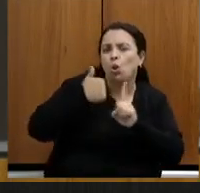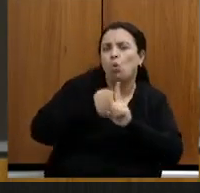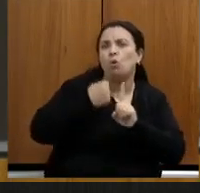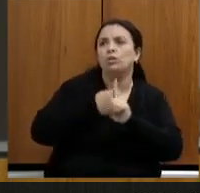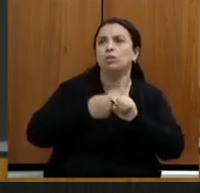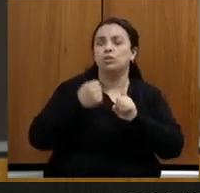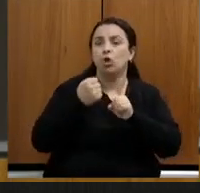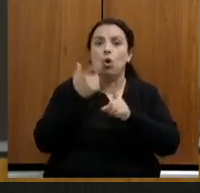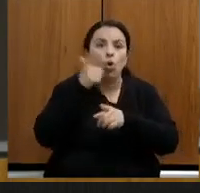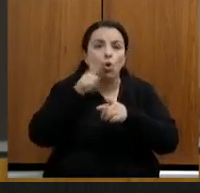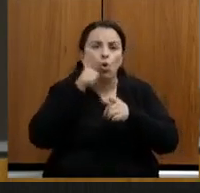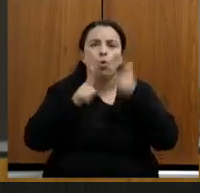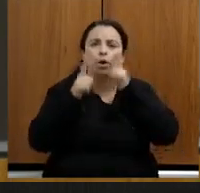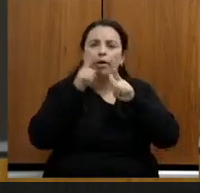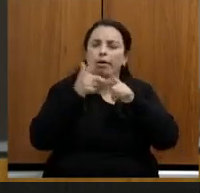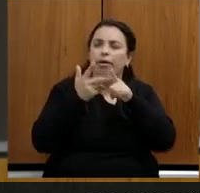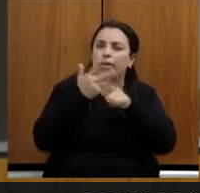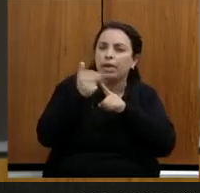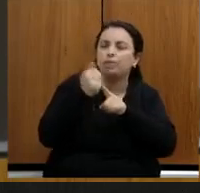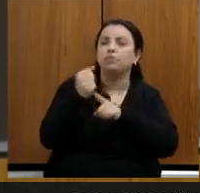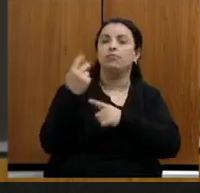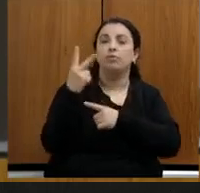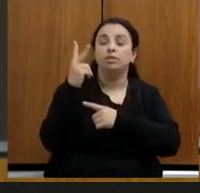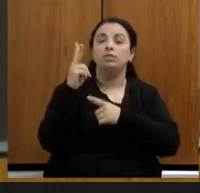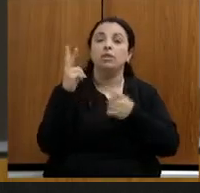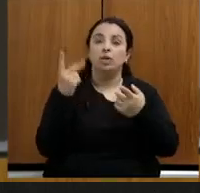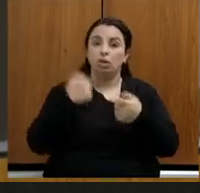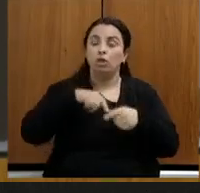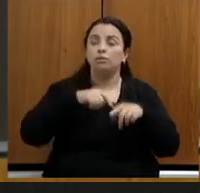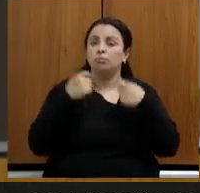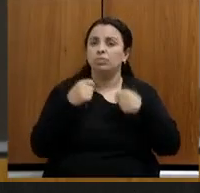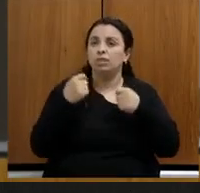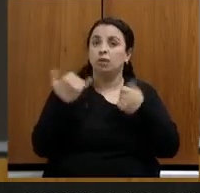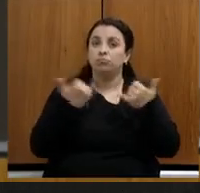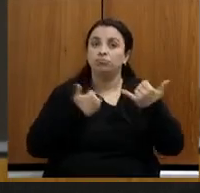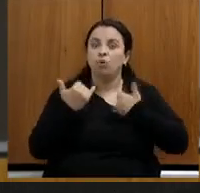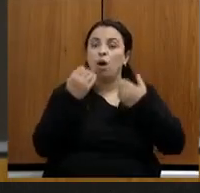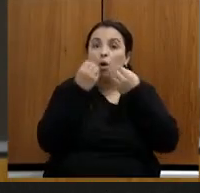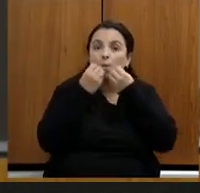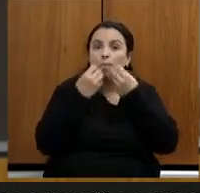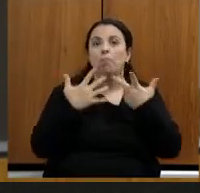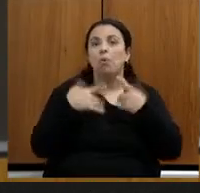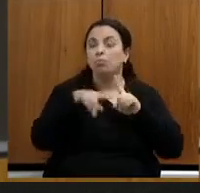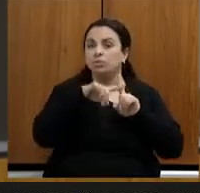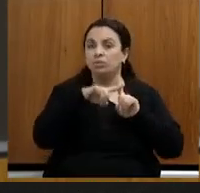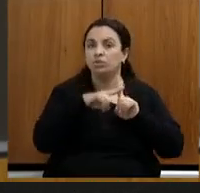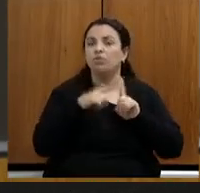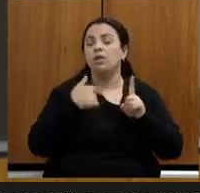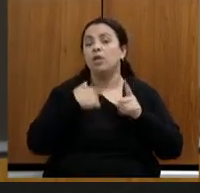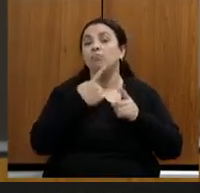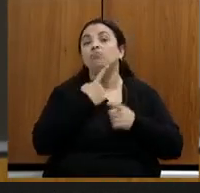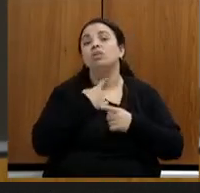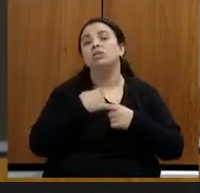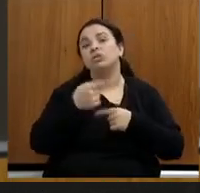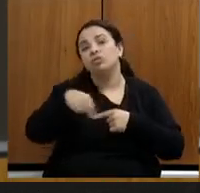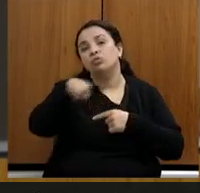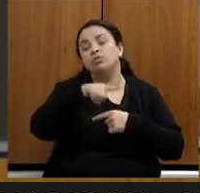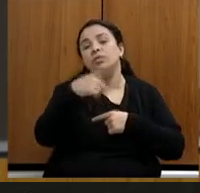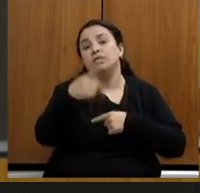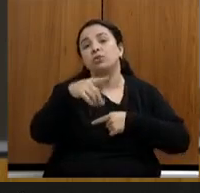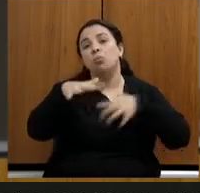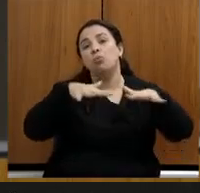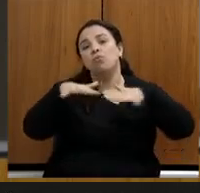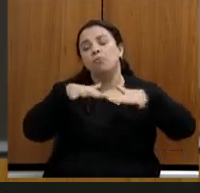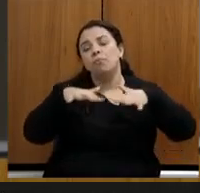boas porque nós carecemos muito disso e desejo profundamente que o movimento de vocês tenha um final